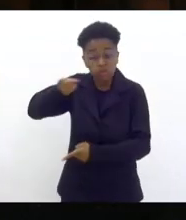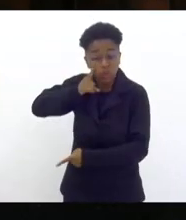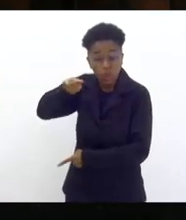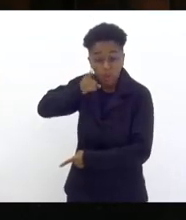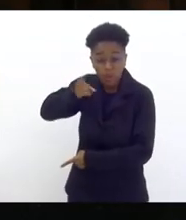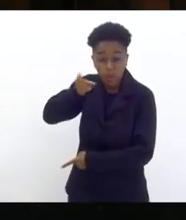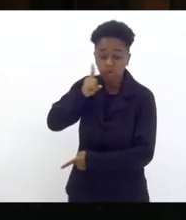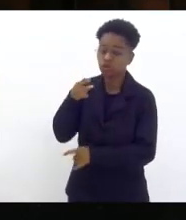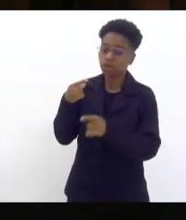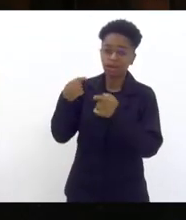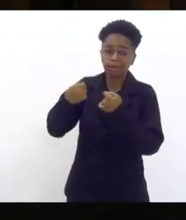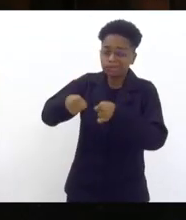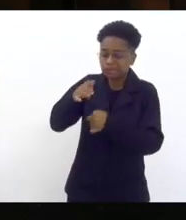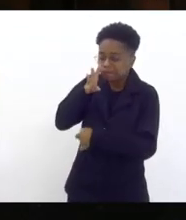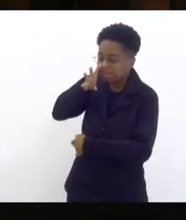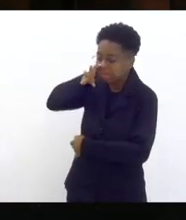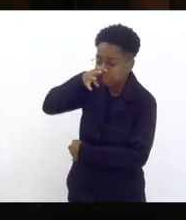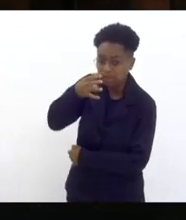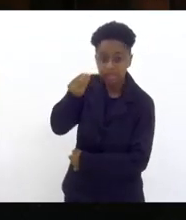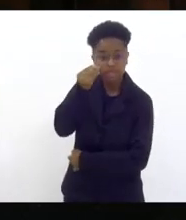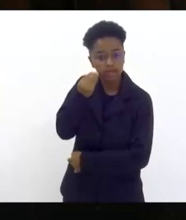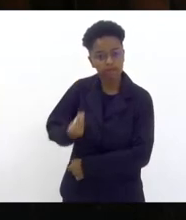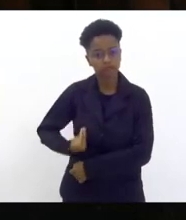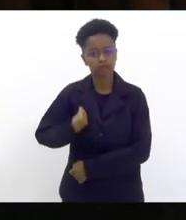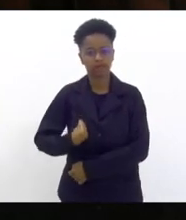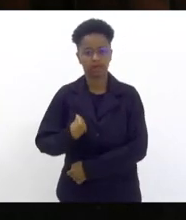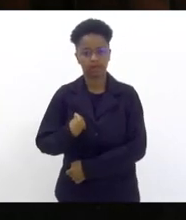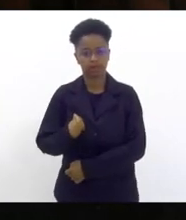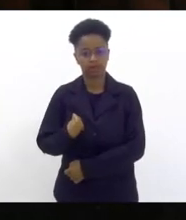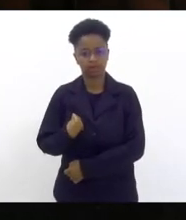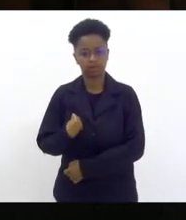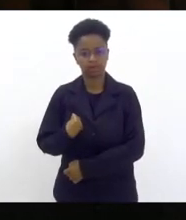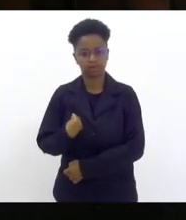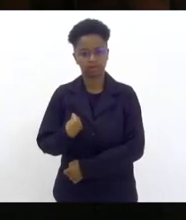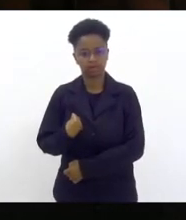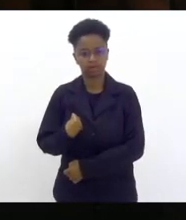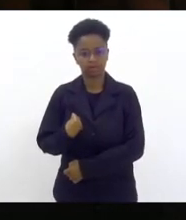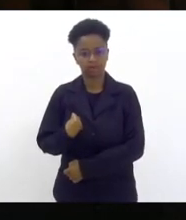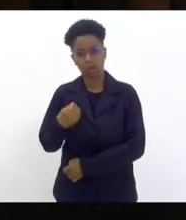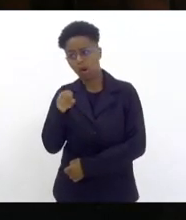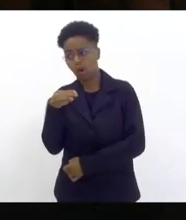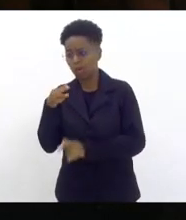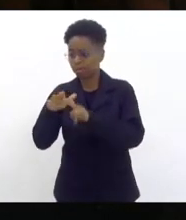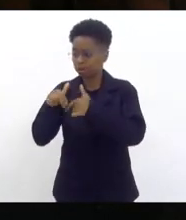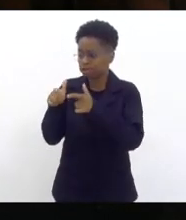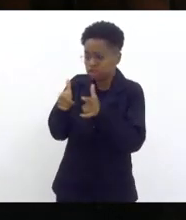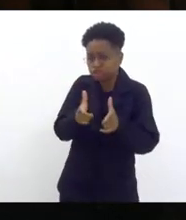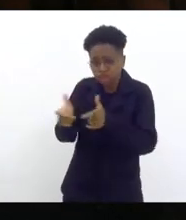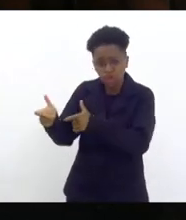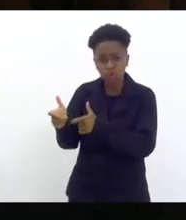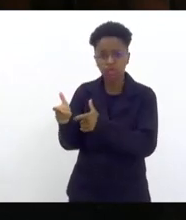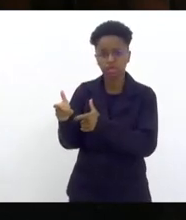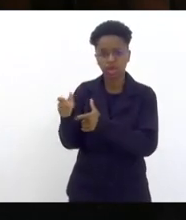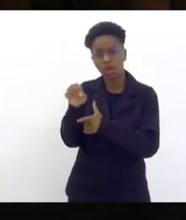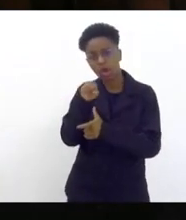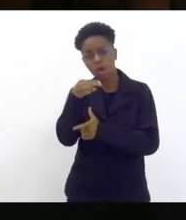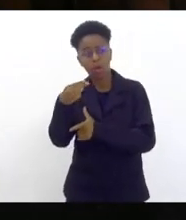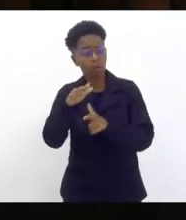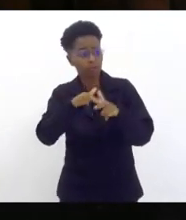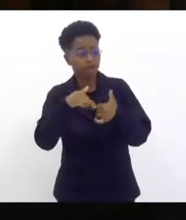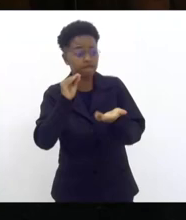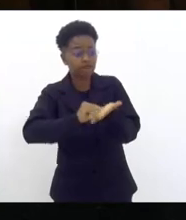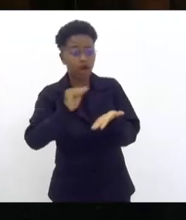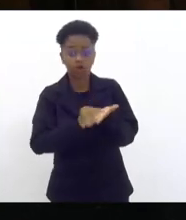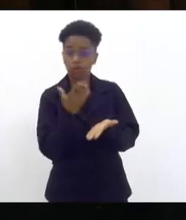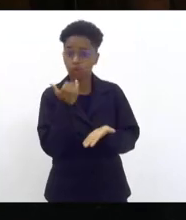um dia que elas tentaram sobreviver seja a um tiroteio seja por falta